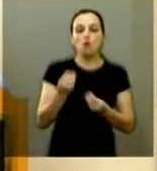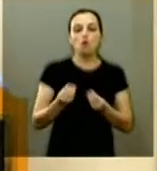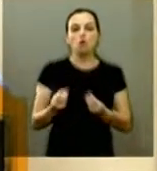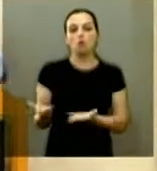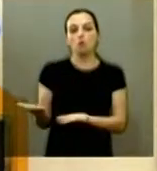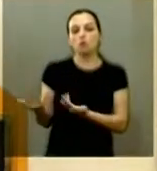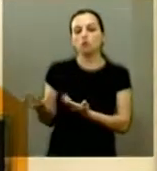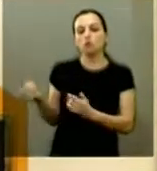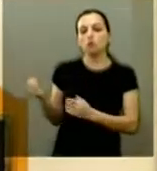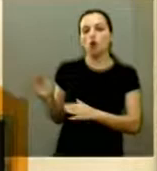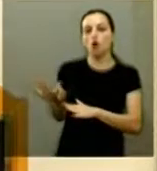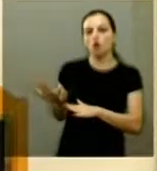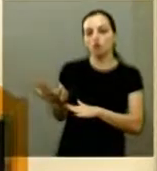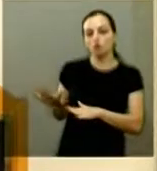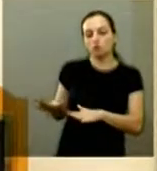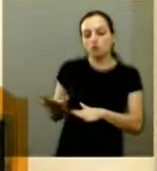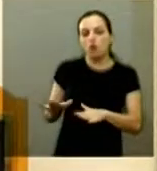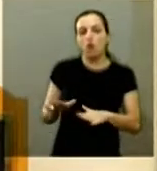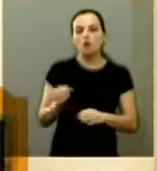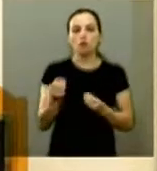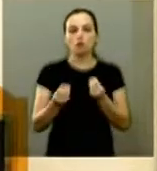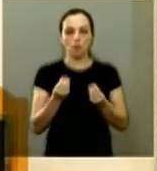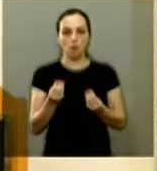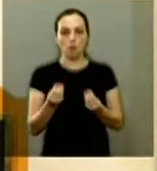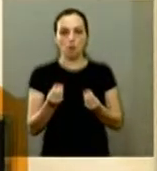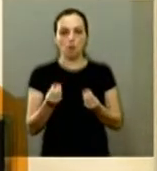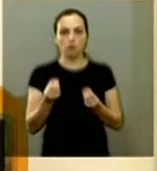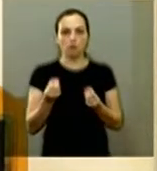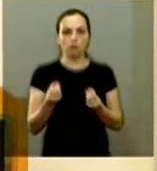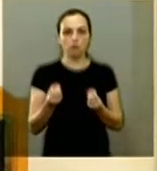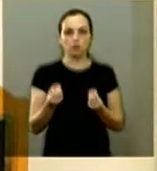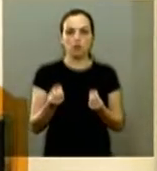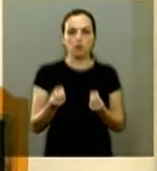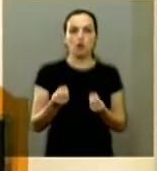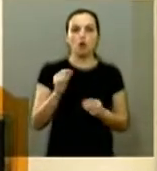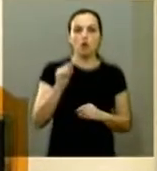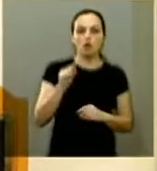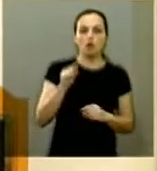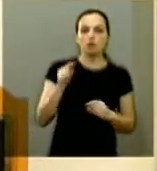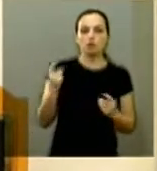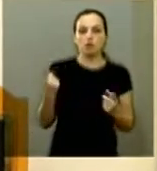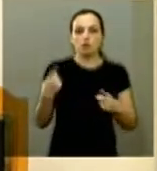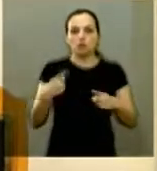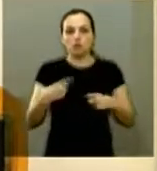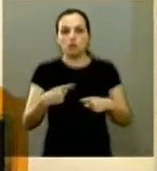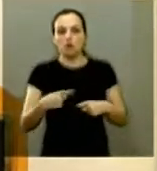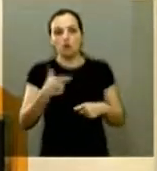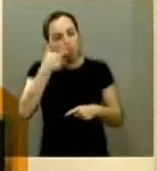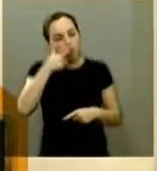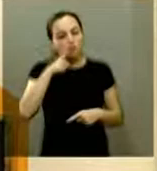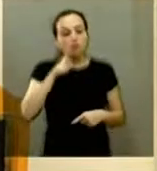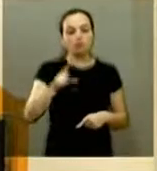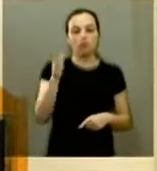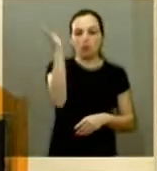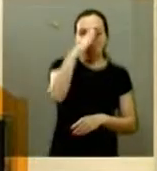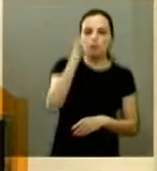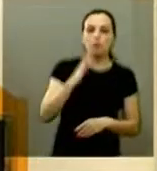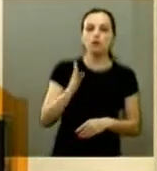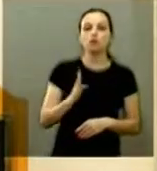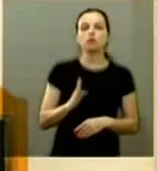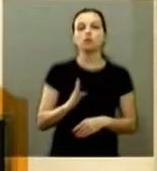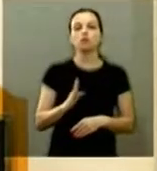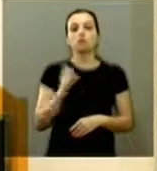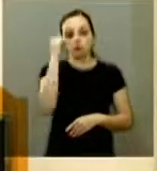adolescentes este é o grande desafio do Brasil a partir do domingo às 17 horas espero que esse desafio seja